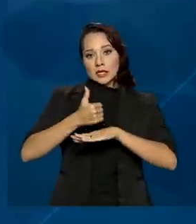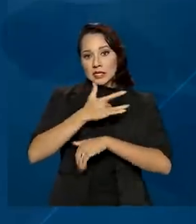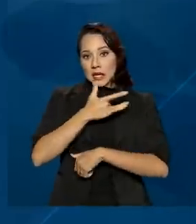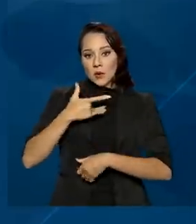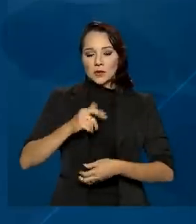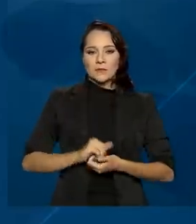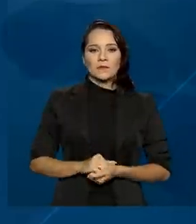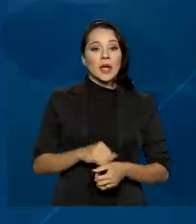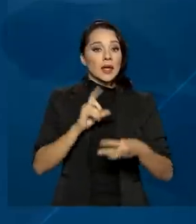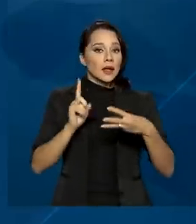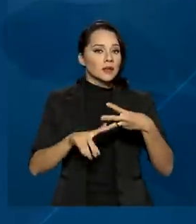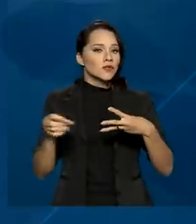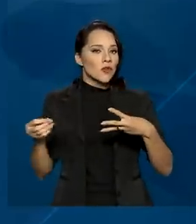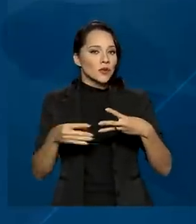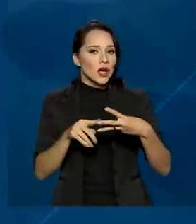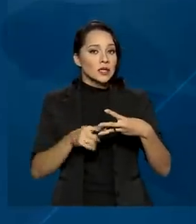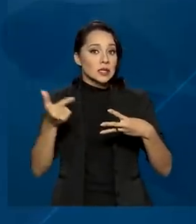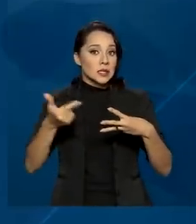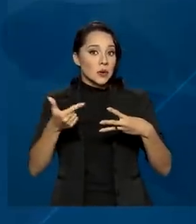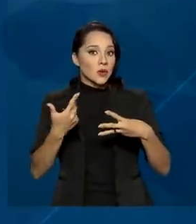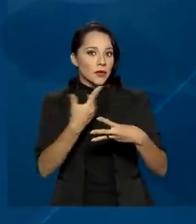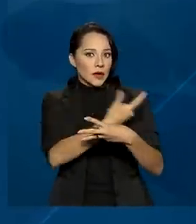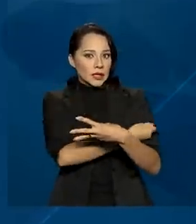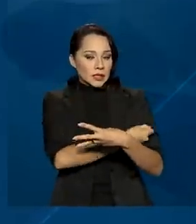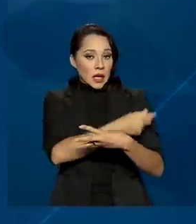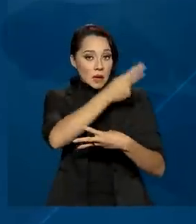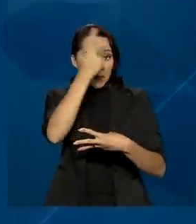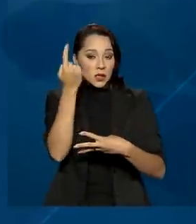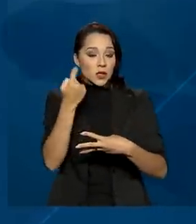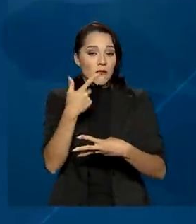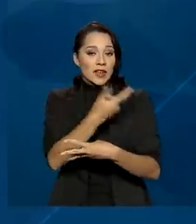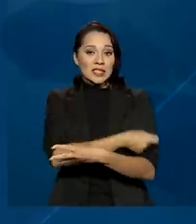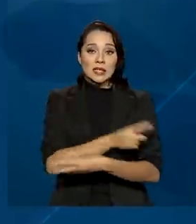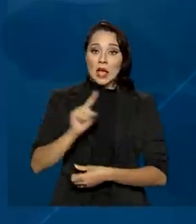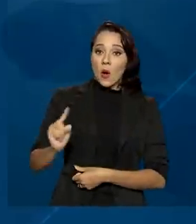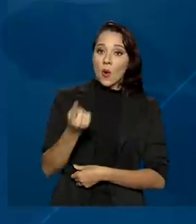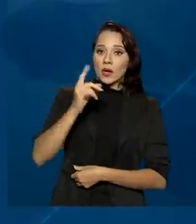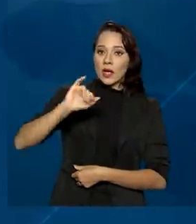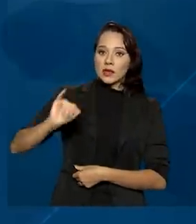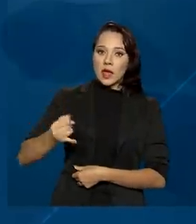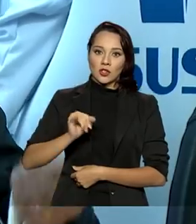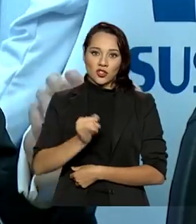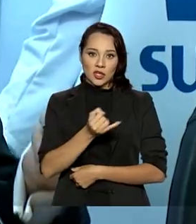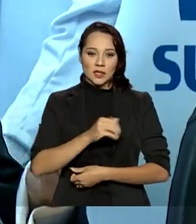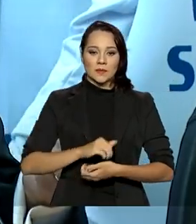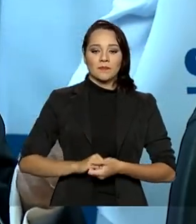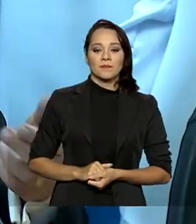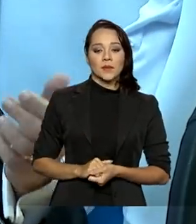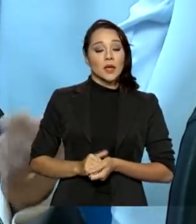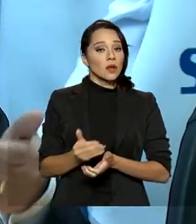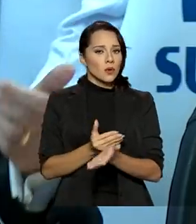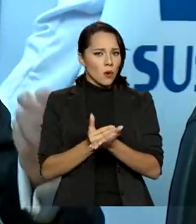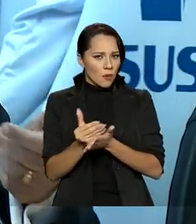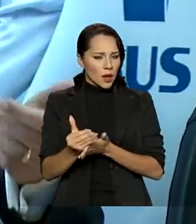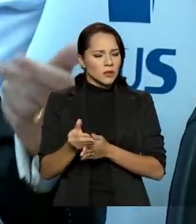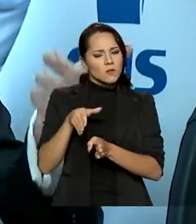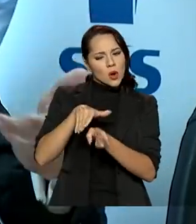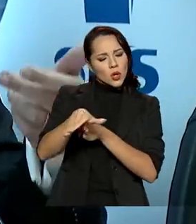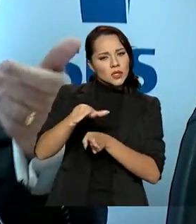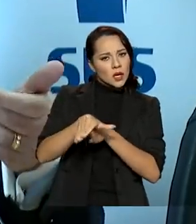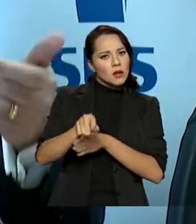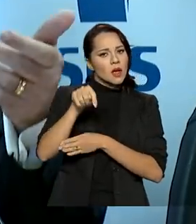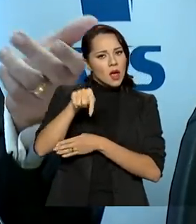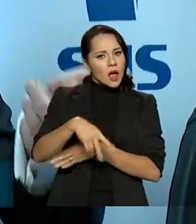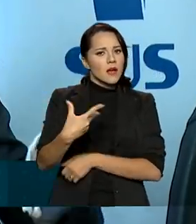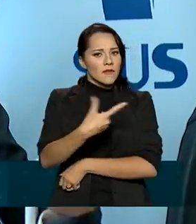a terceira novidade é a segunda dose para quem tomou a dose única da Janssen. Do início, a recomendação é